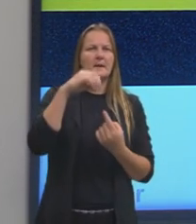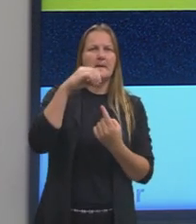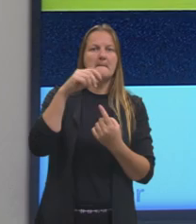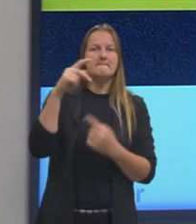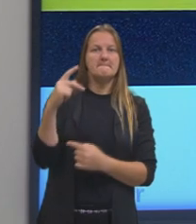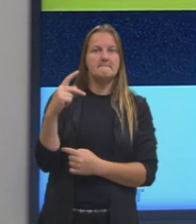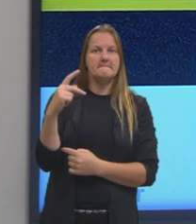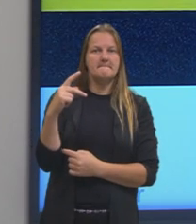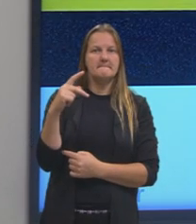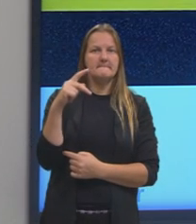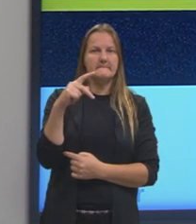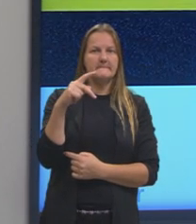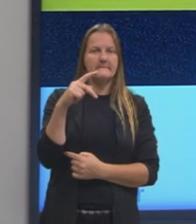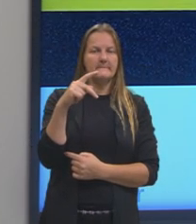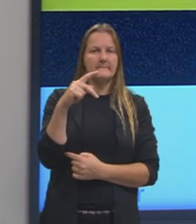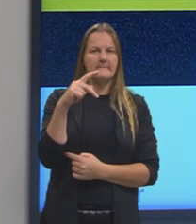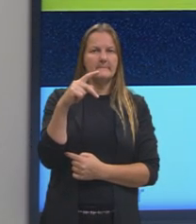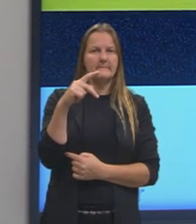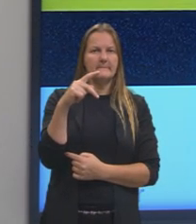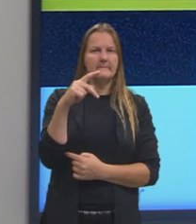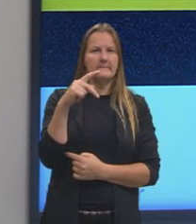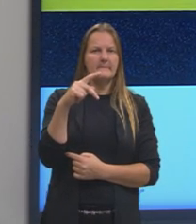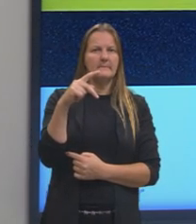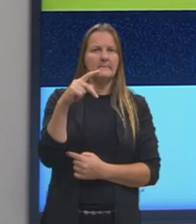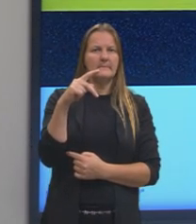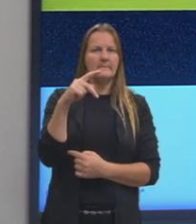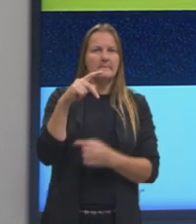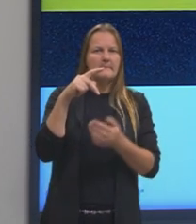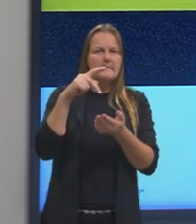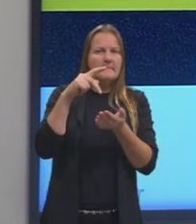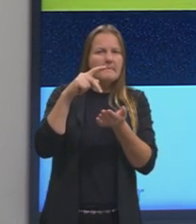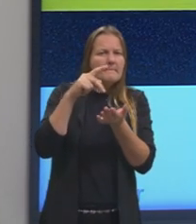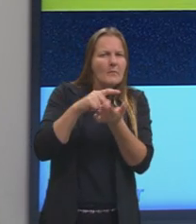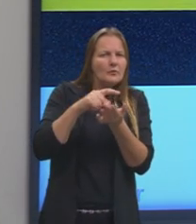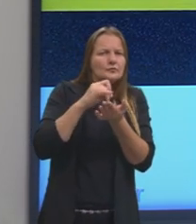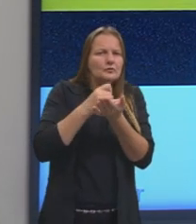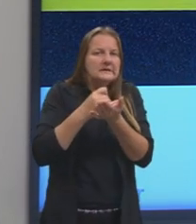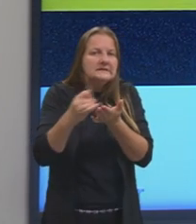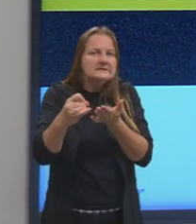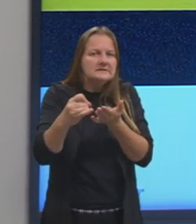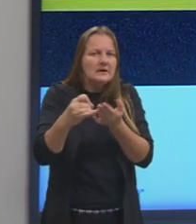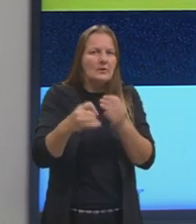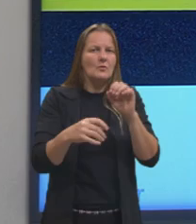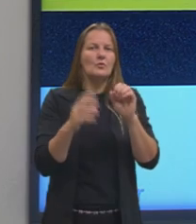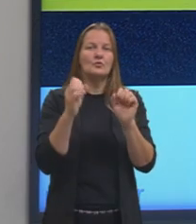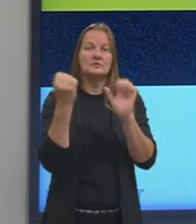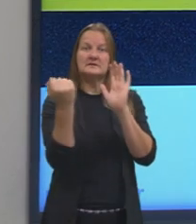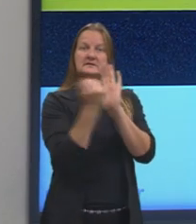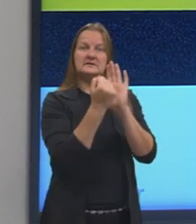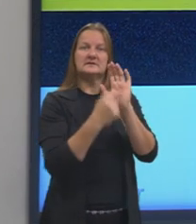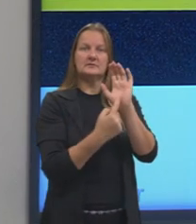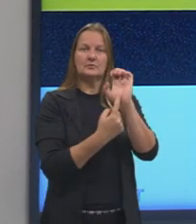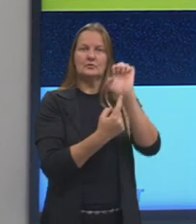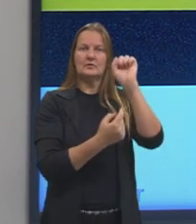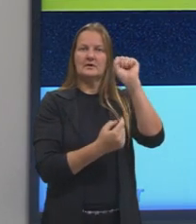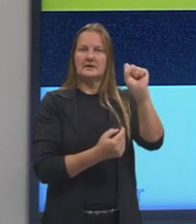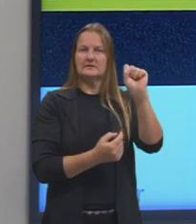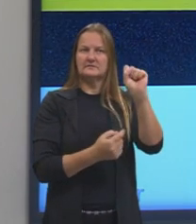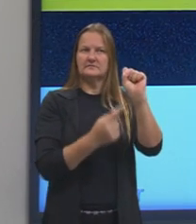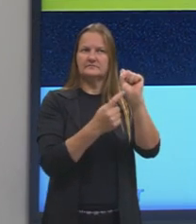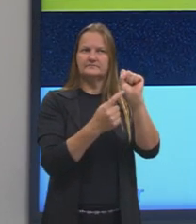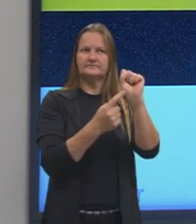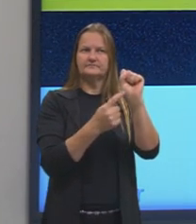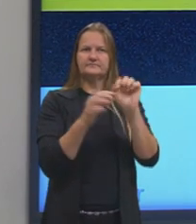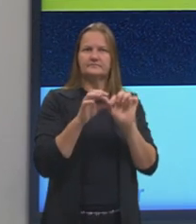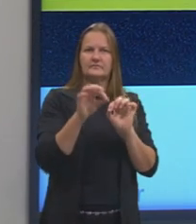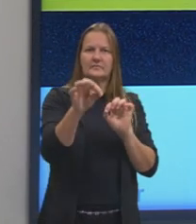inicial, esse S, que vocês já devem estar bem acostumados, né? A gente usa para distância. Certo?